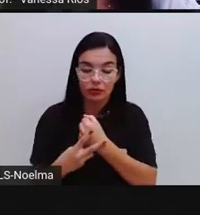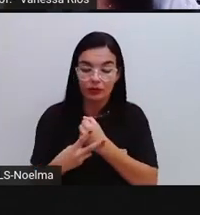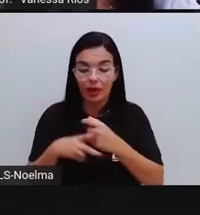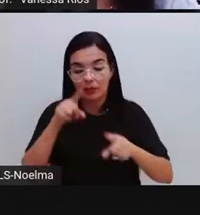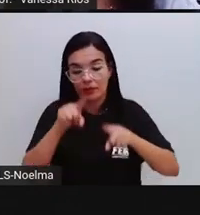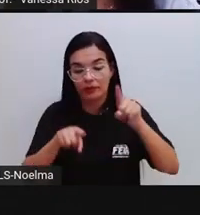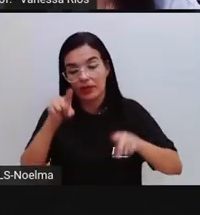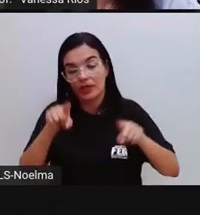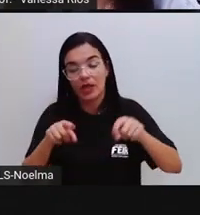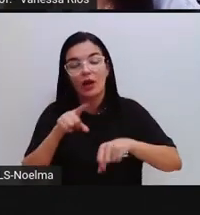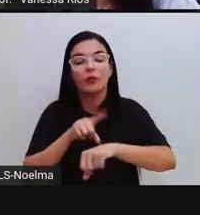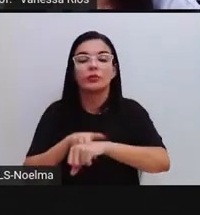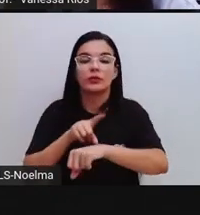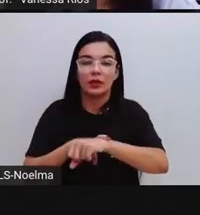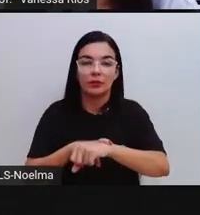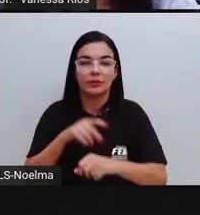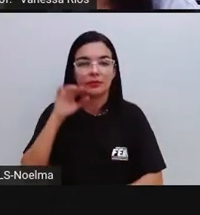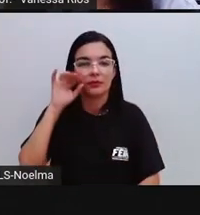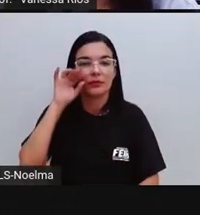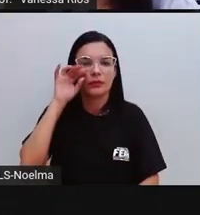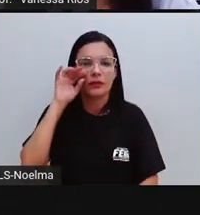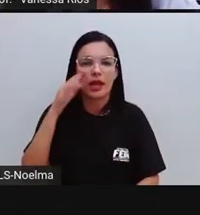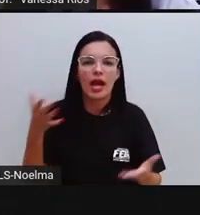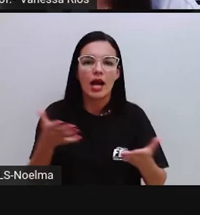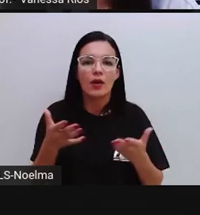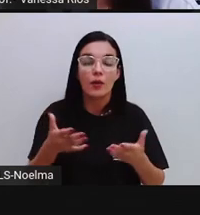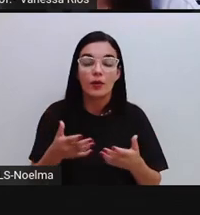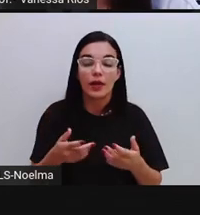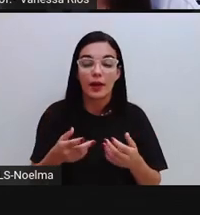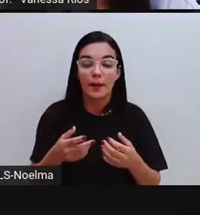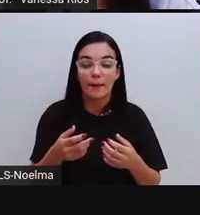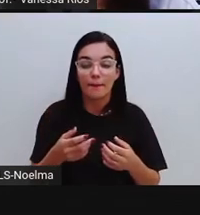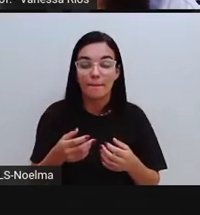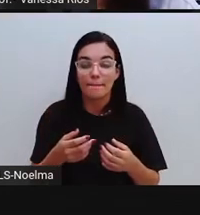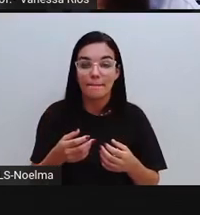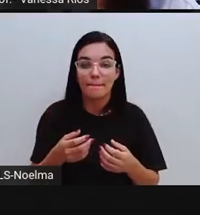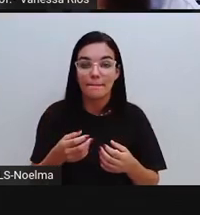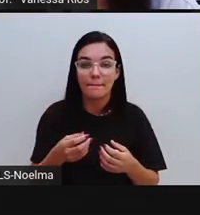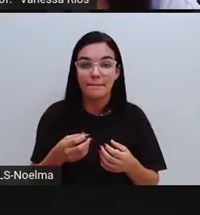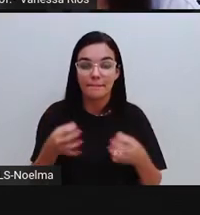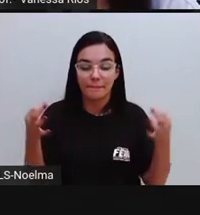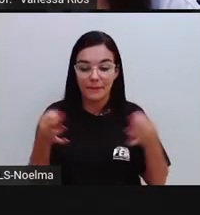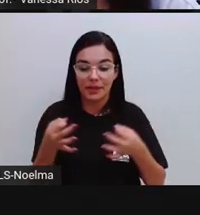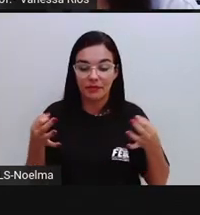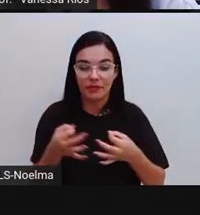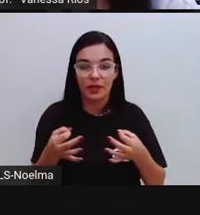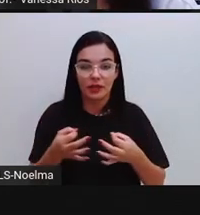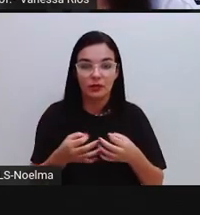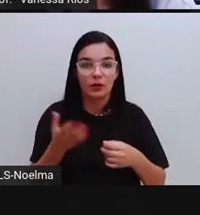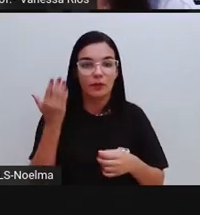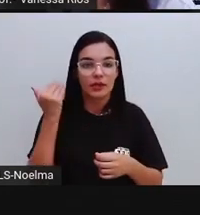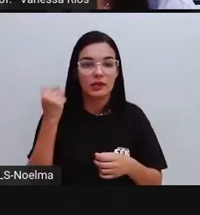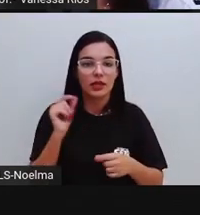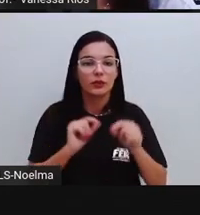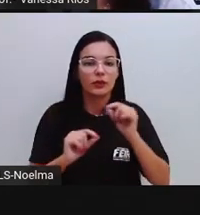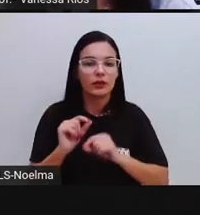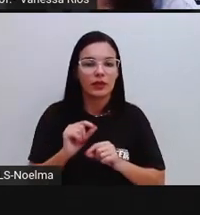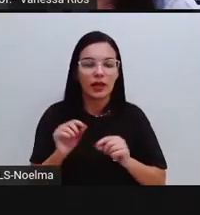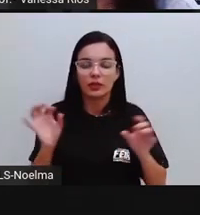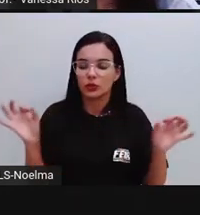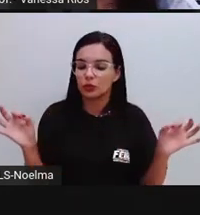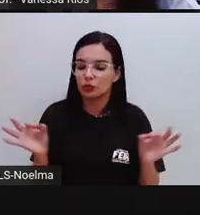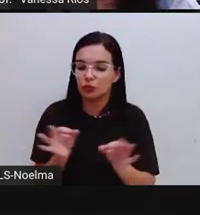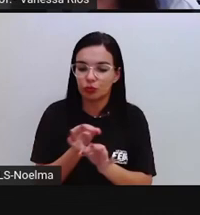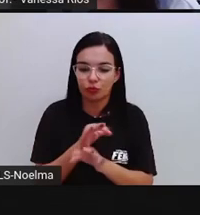aí de acordo ao pretérito. E no pretérito perfeito, indica uma ação totalmente